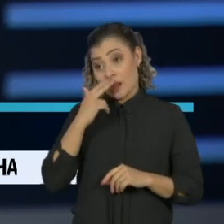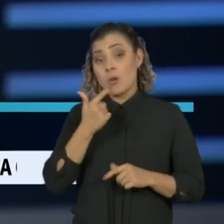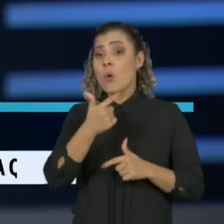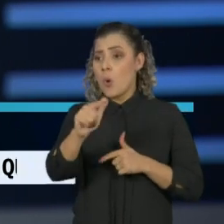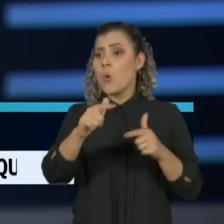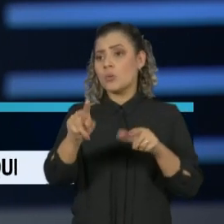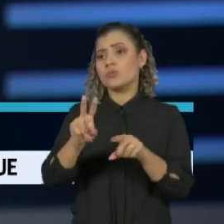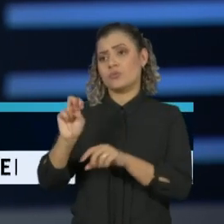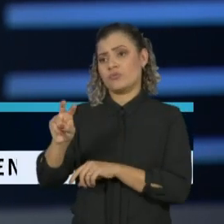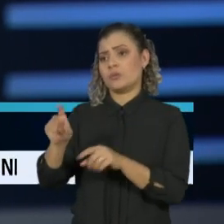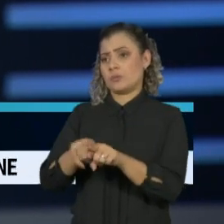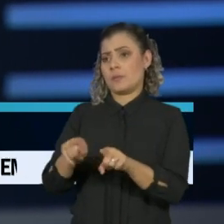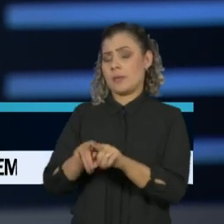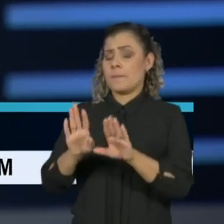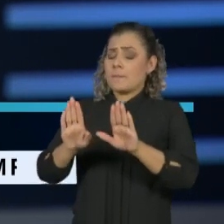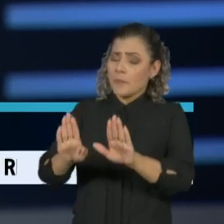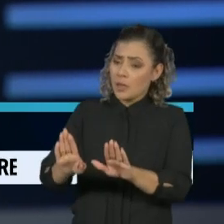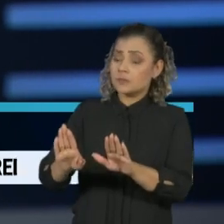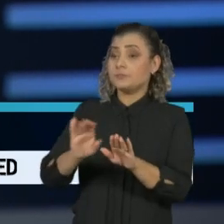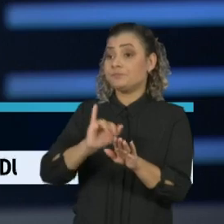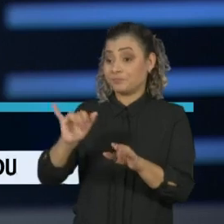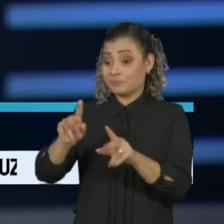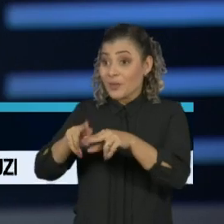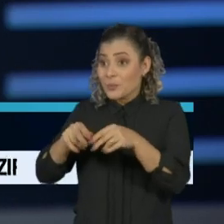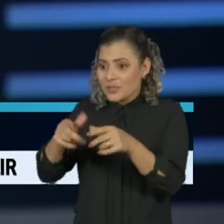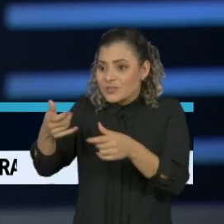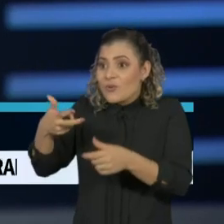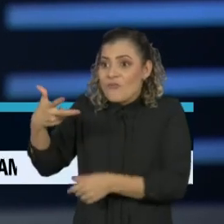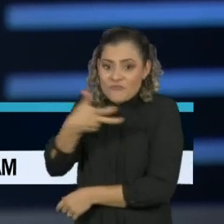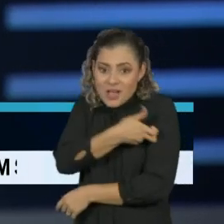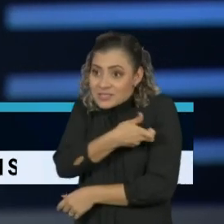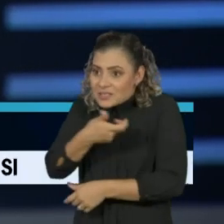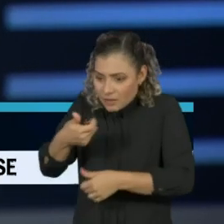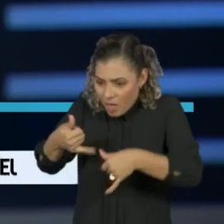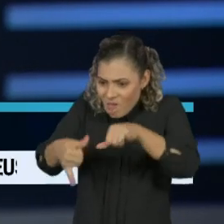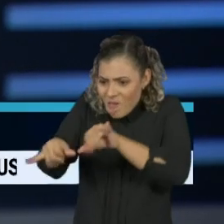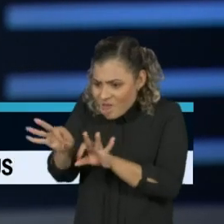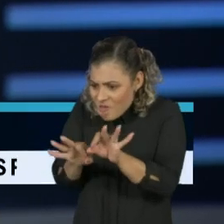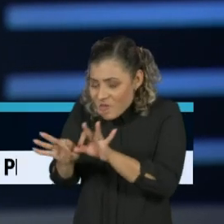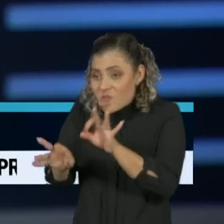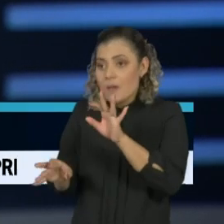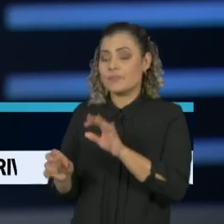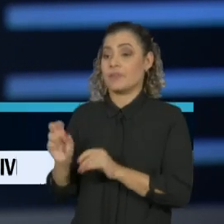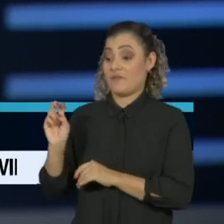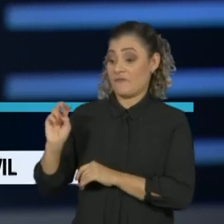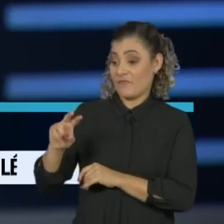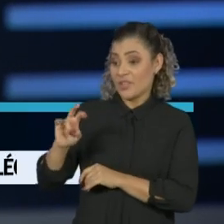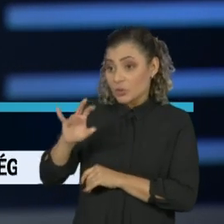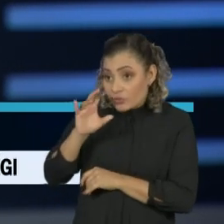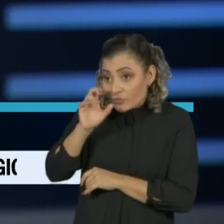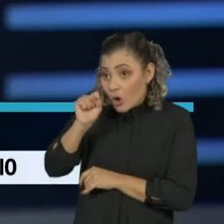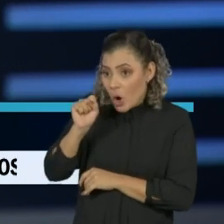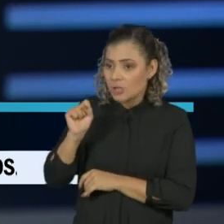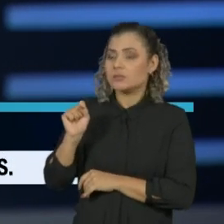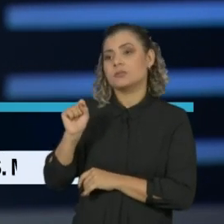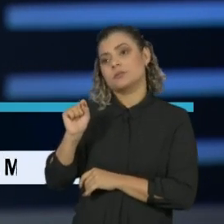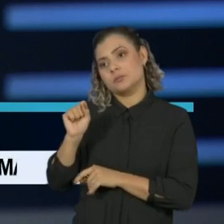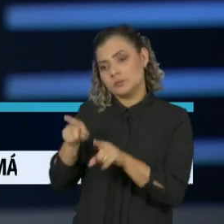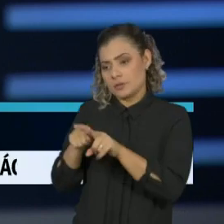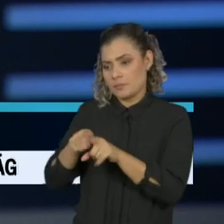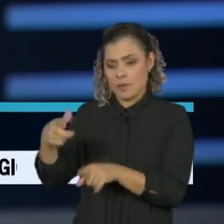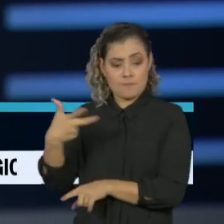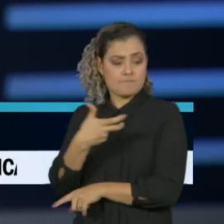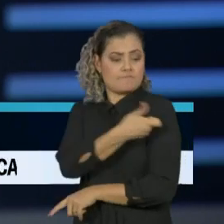outros vírus. Por isso que quando você faz uma vacina, você turbina ou um vírus atenuado ou um vírus morto ou uma parte